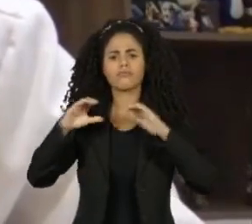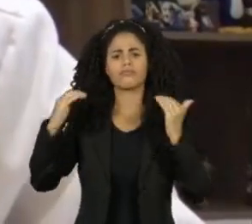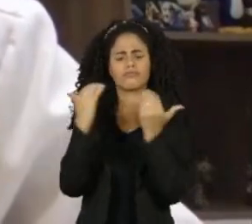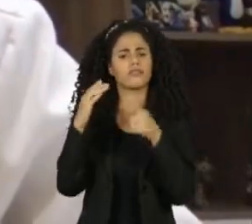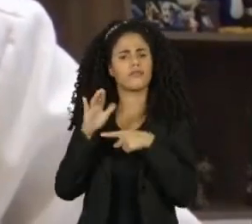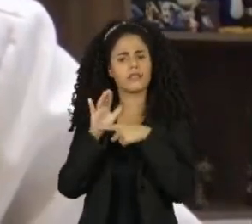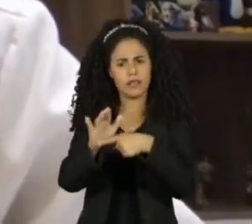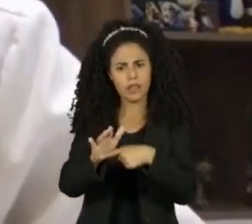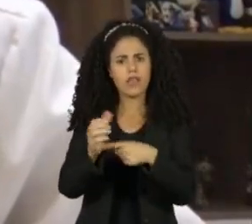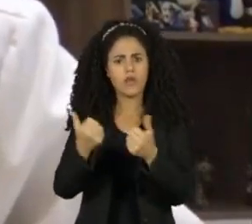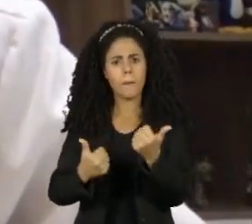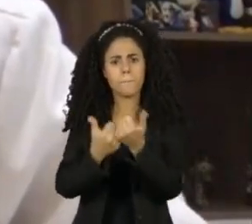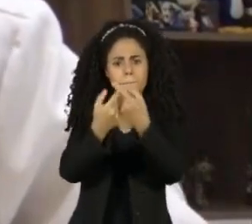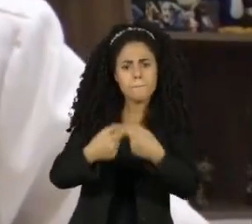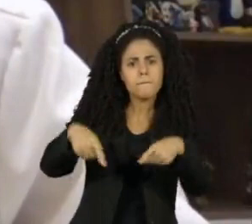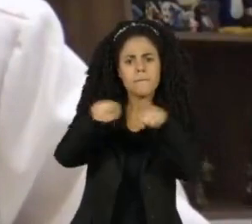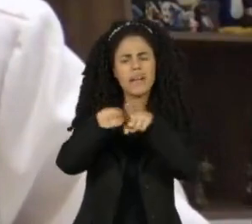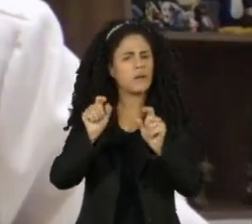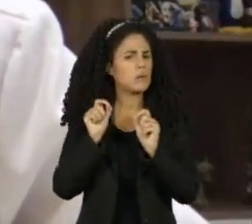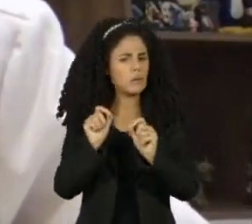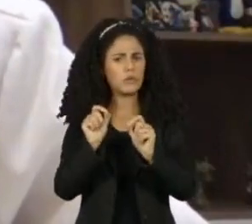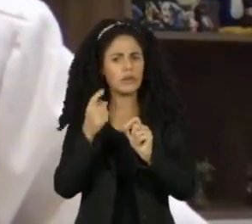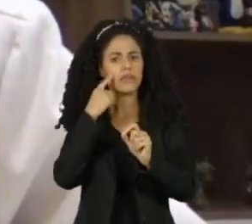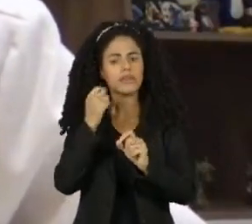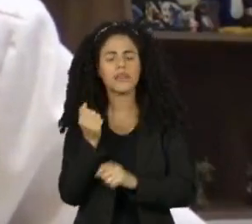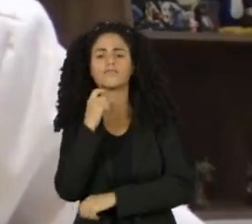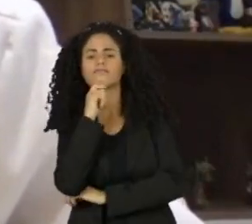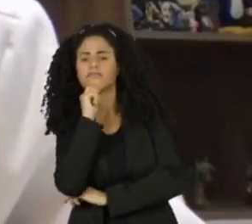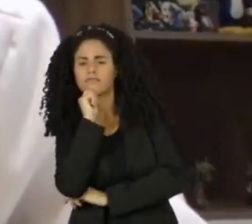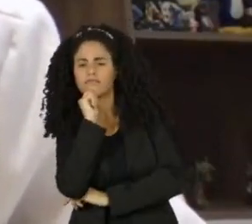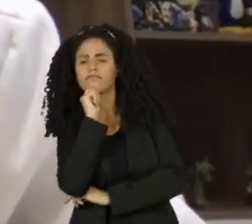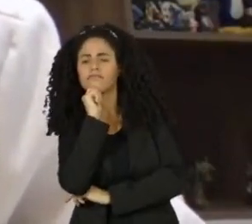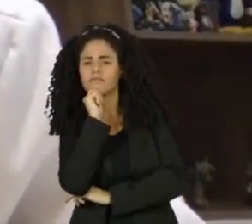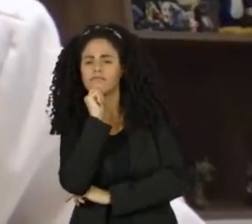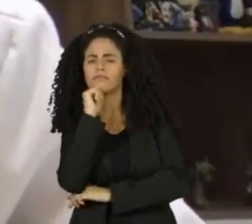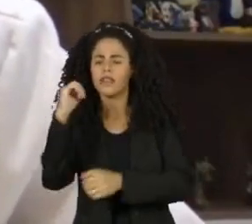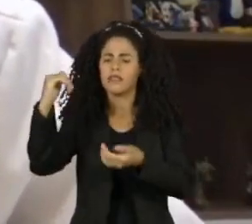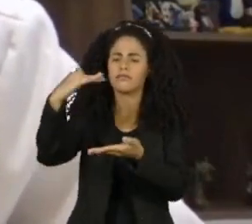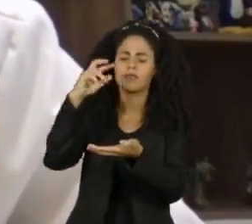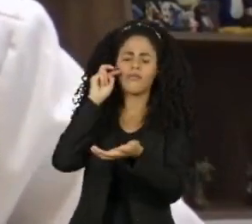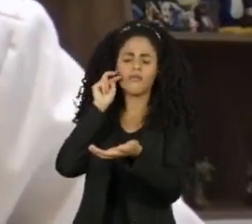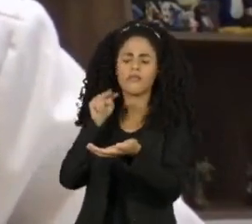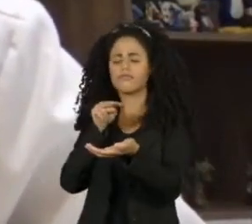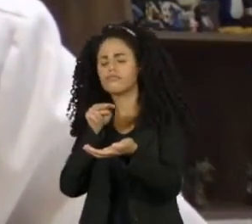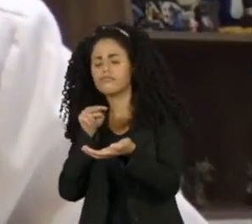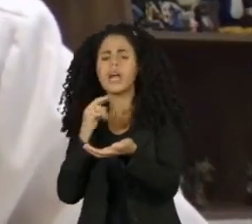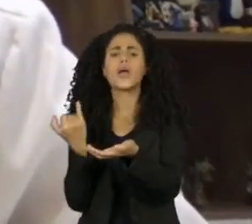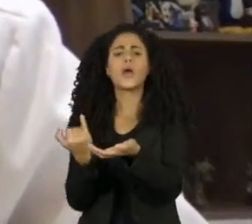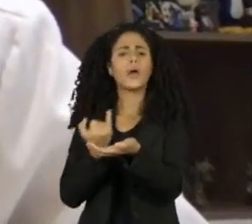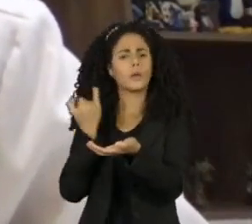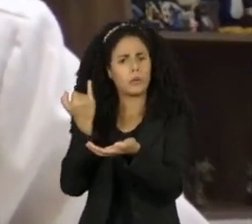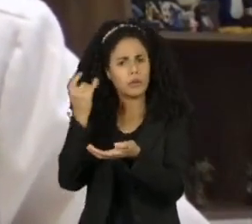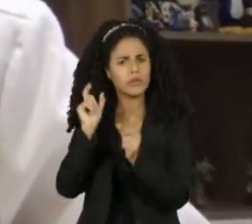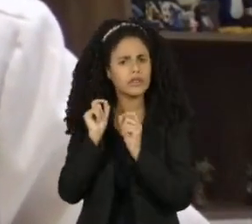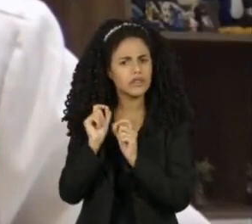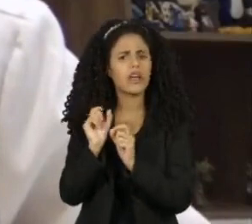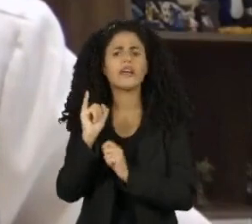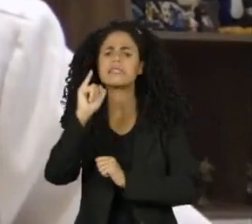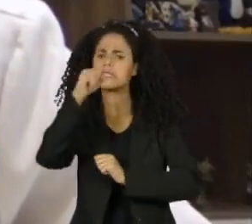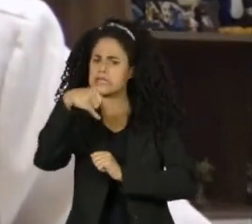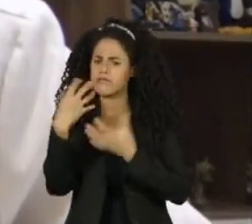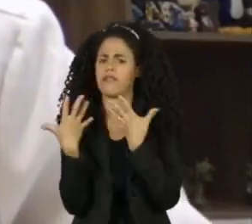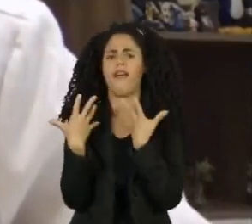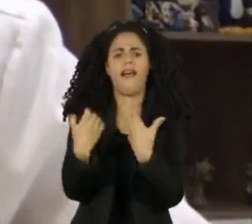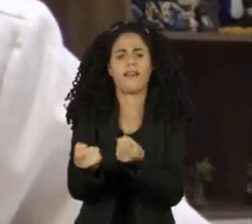patrocínio, infelizmente você acaba recebendo uma mensagem de que a fórmula tem um papel muito importante. E eu acho que sim, você